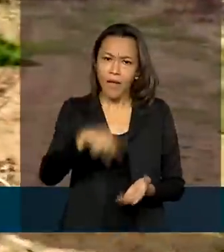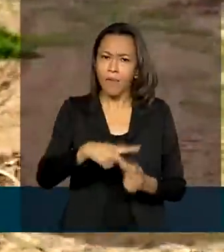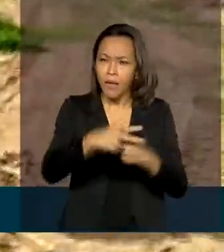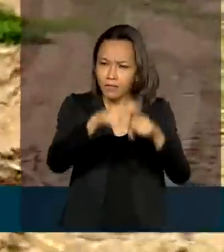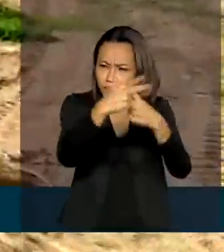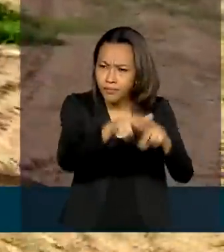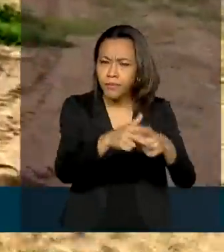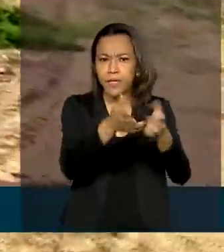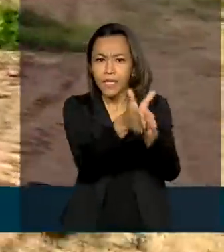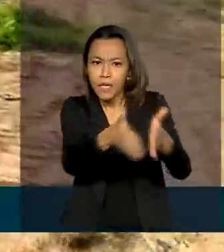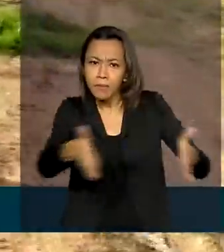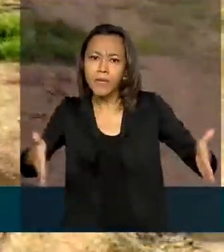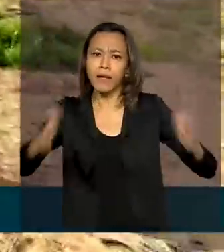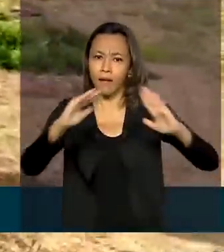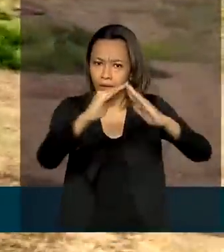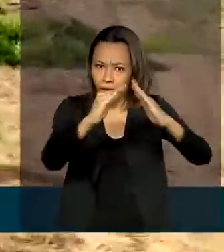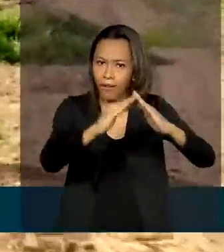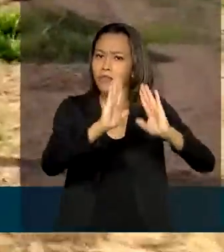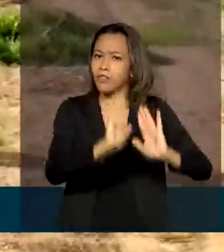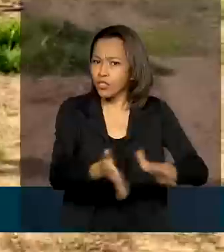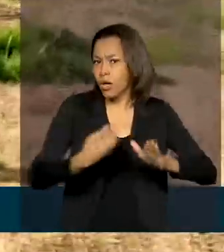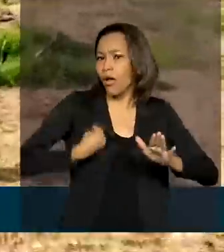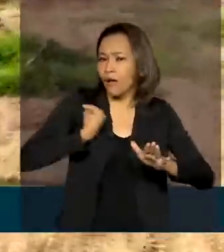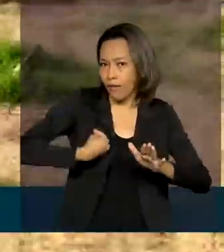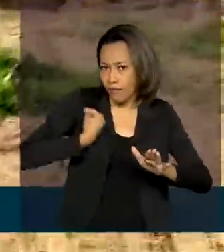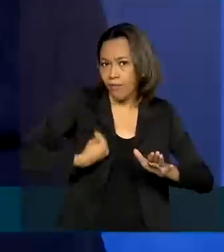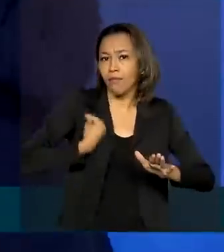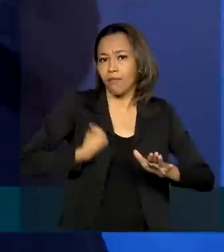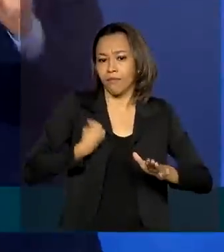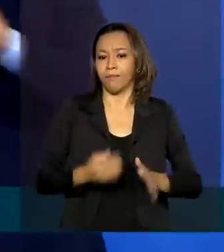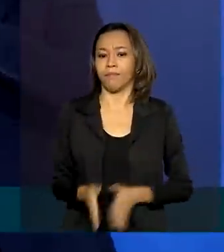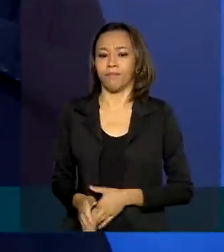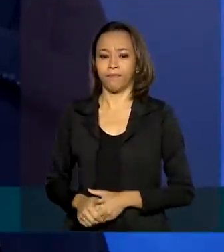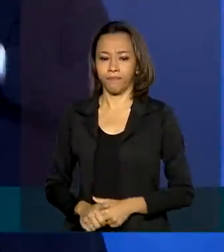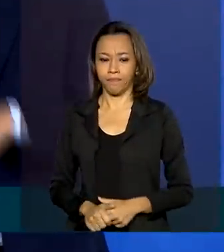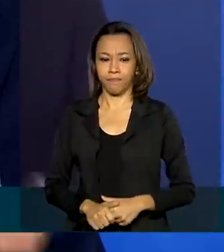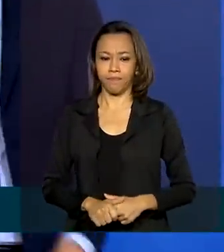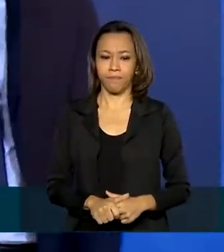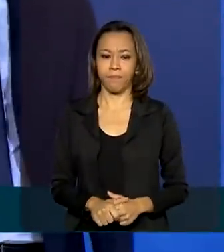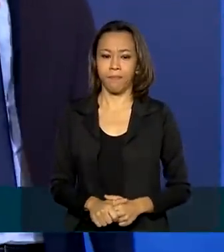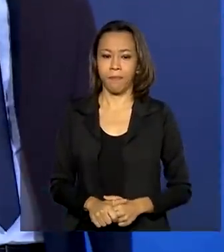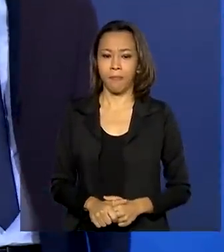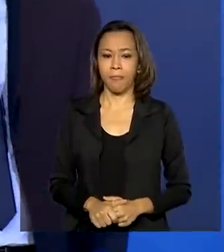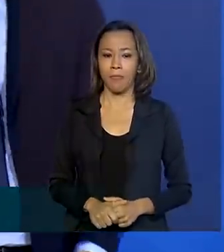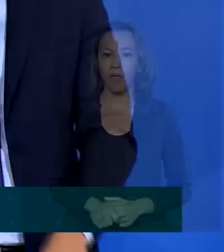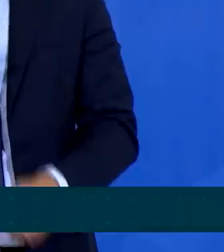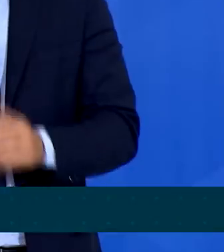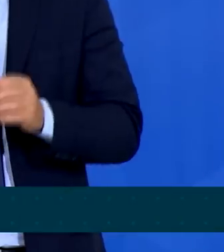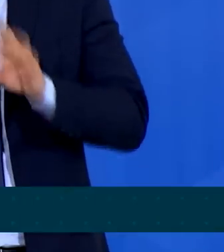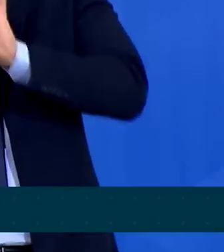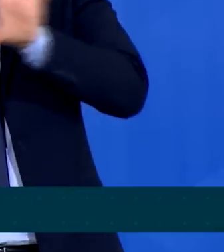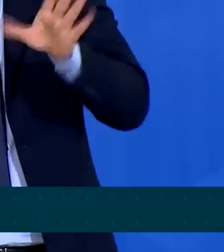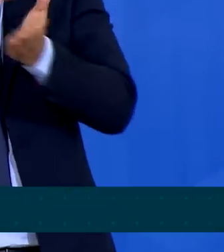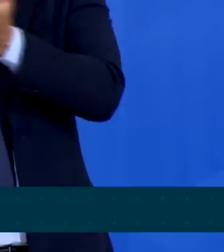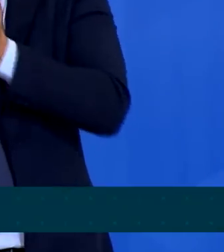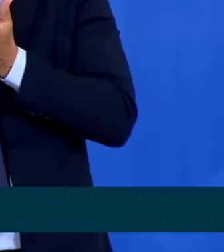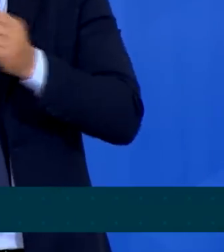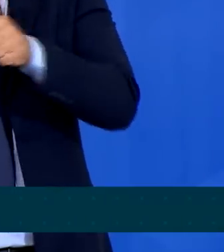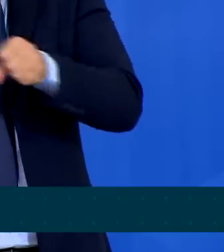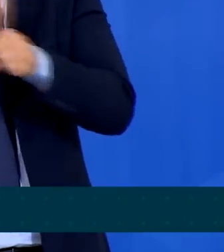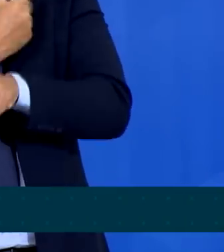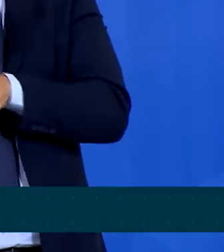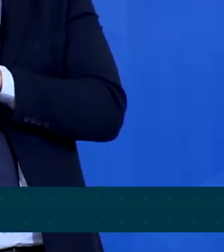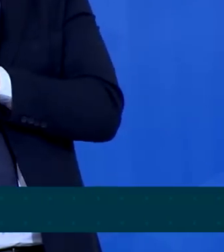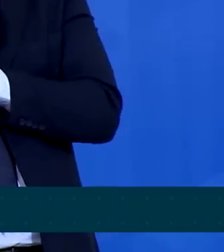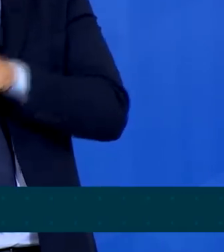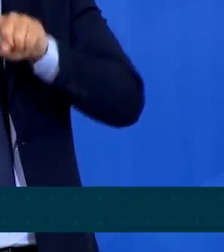ampliação de moradia já existente nos assentamentos. Esses 34 mil para a construção pode ser pouco, mas na sua